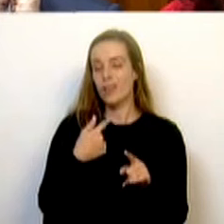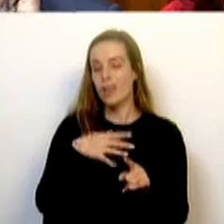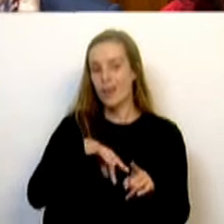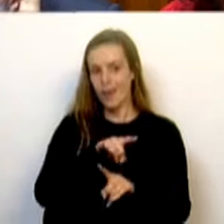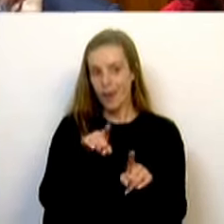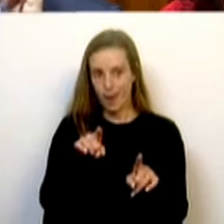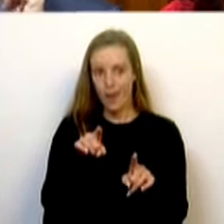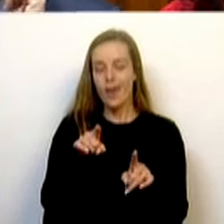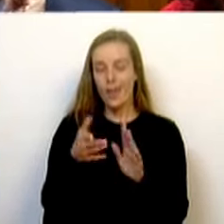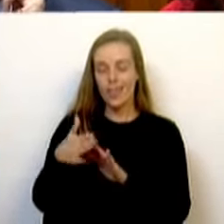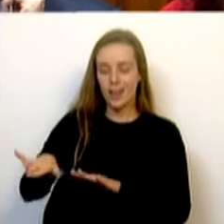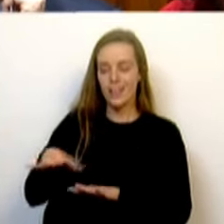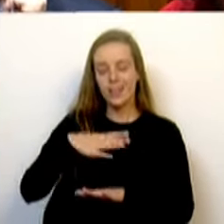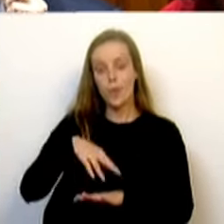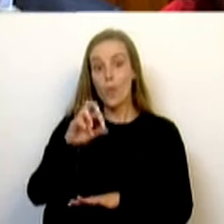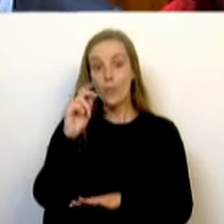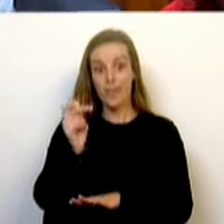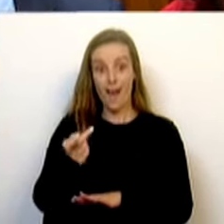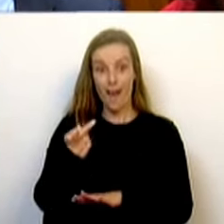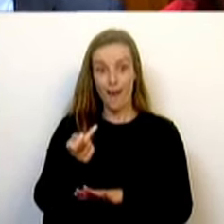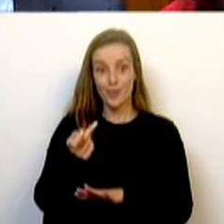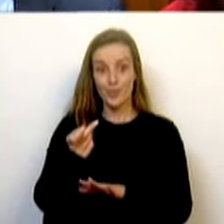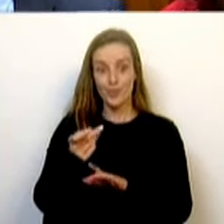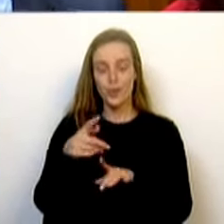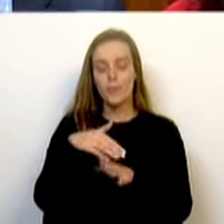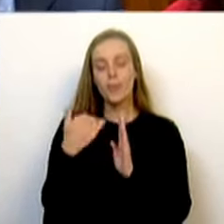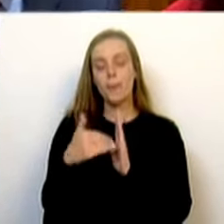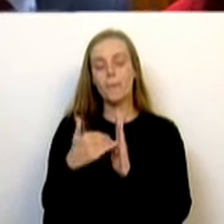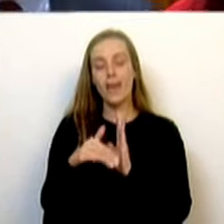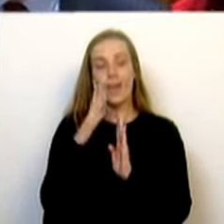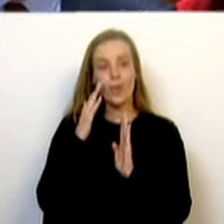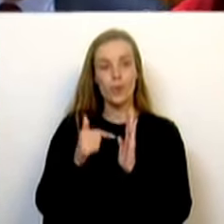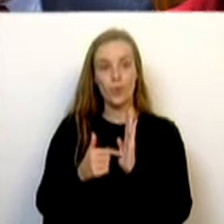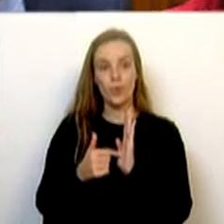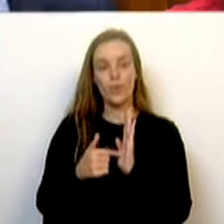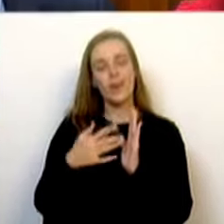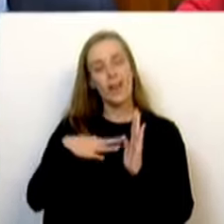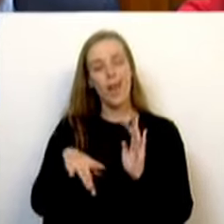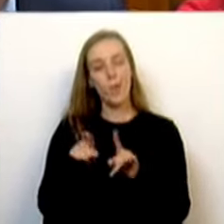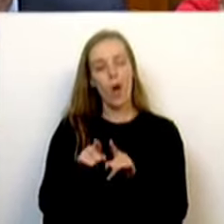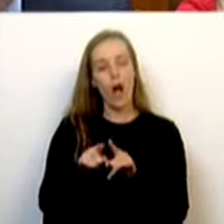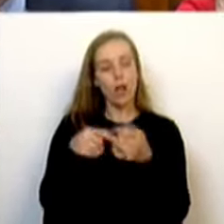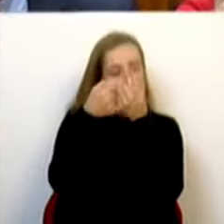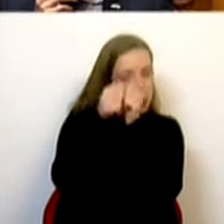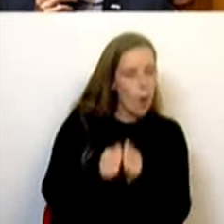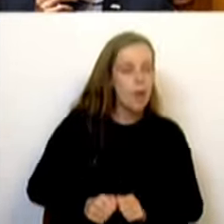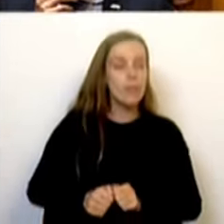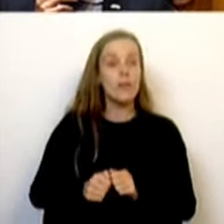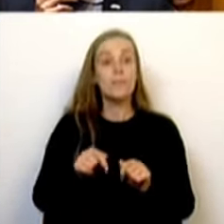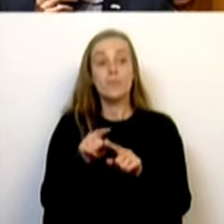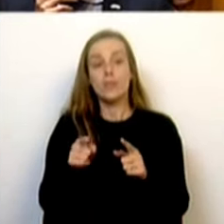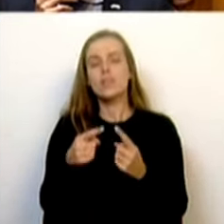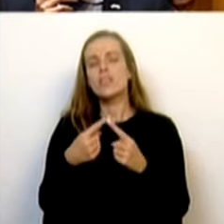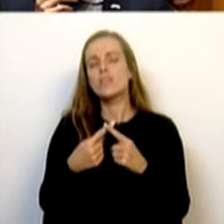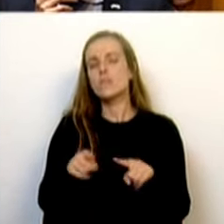a média dos últimos 8 anos. Ora, vamos então utilizar as duas. E a diferença é muito